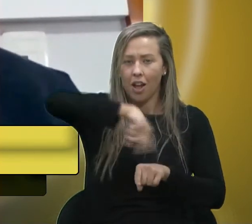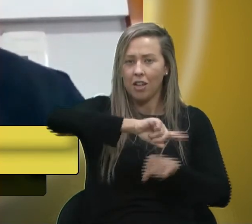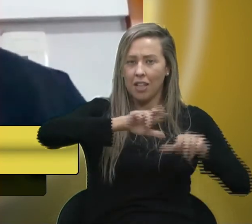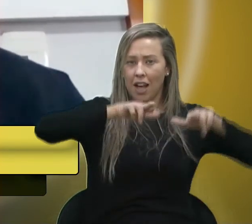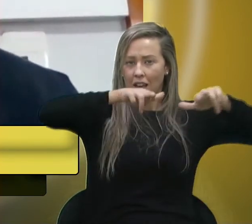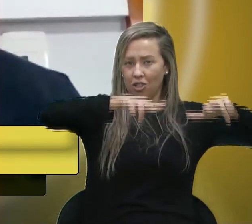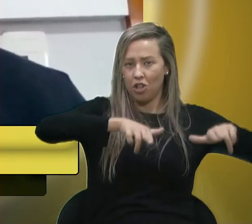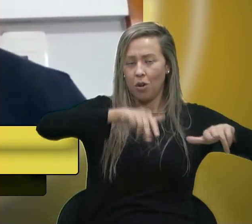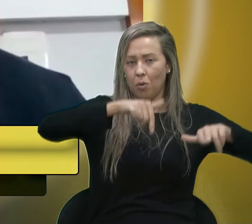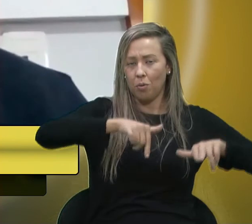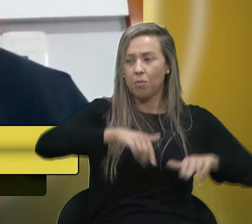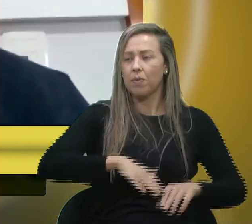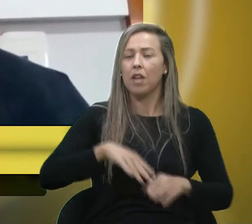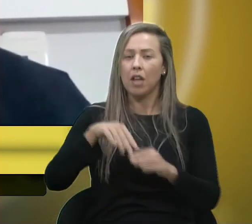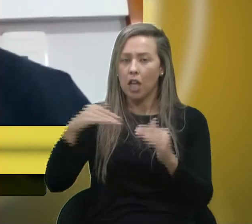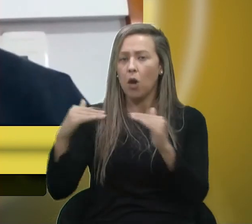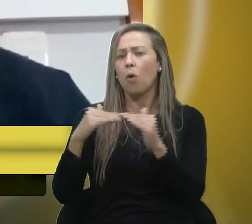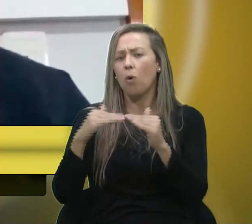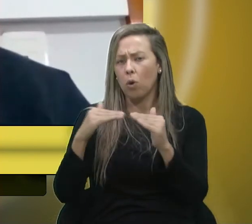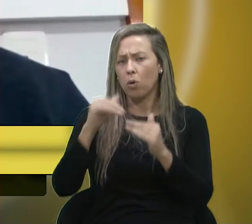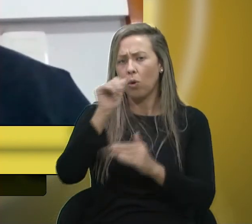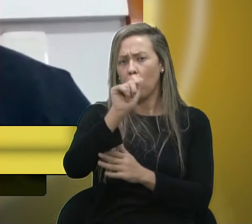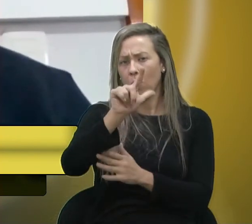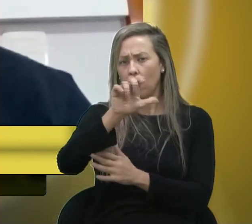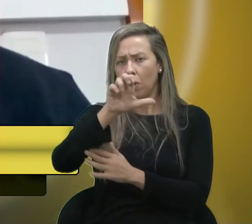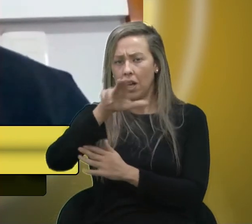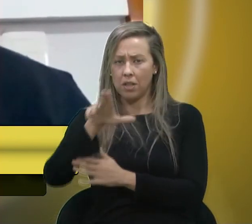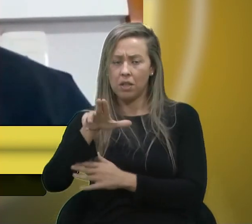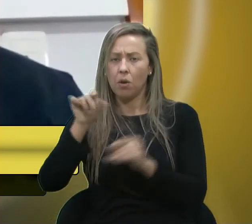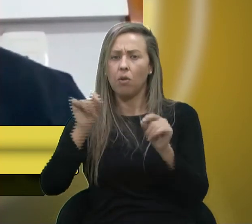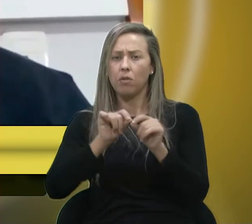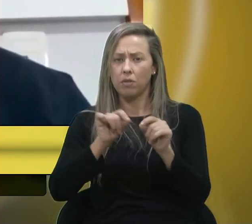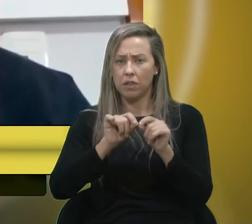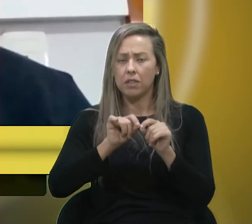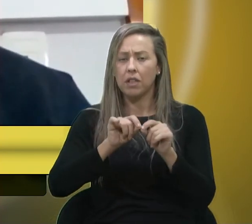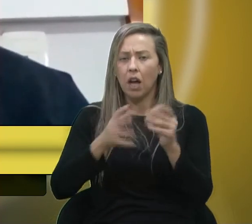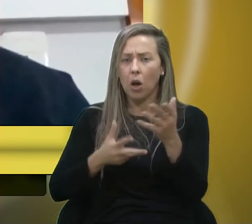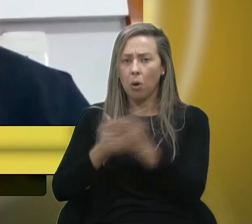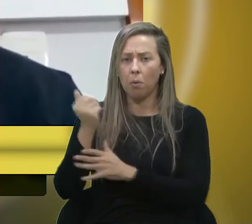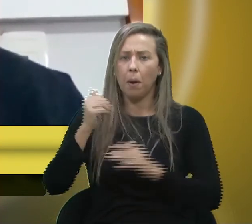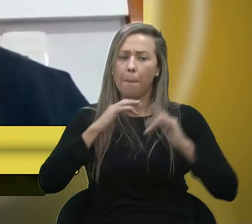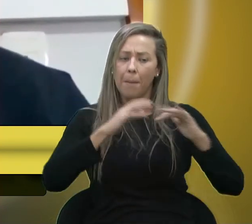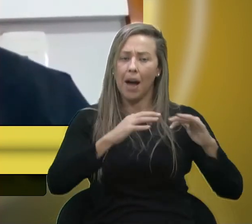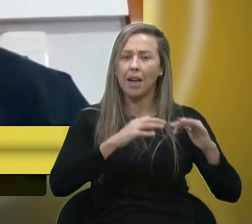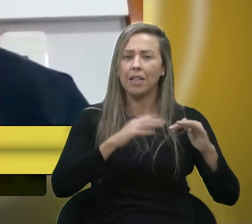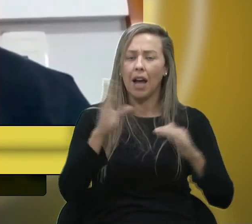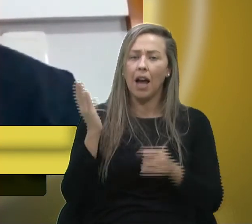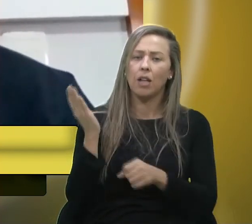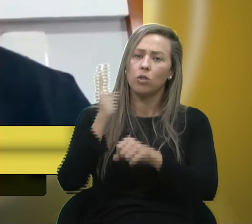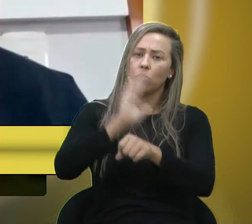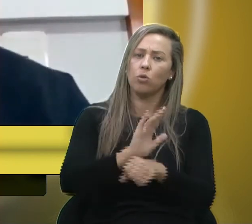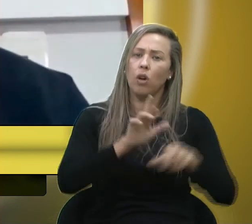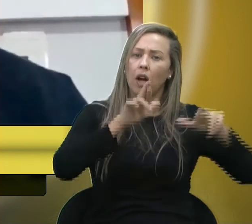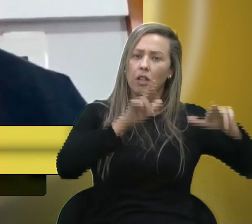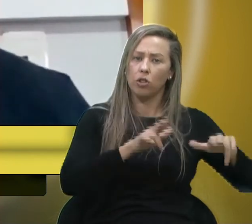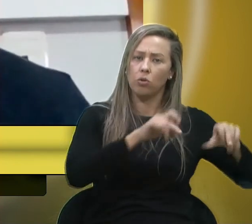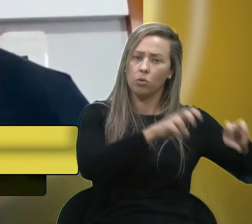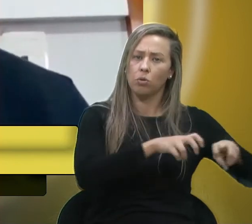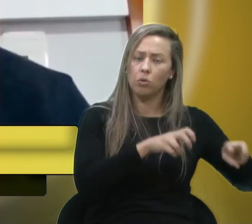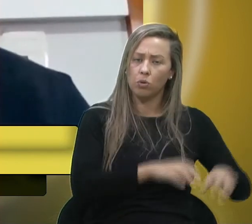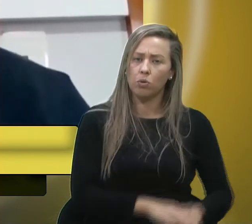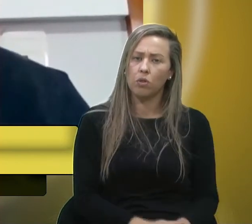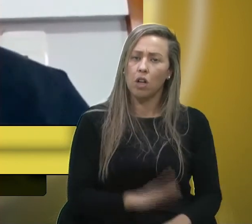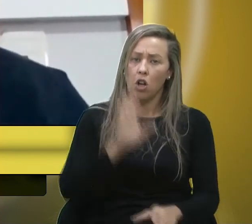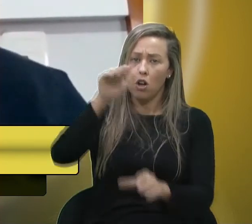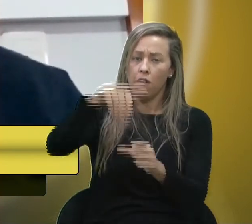prefeito Alceu, e concordou que fosse feito, veio essa máquina, que foi, ajudou bastante aquela região ali do interior. Então, quero dizer que